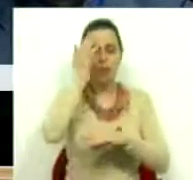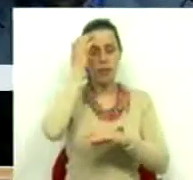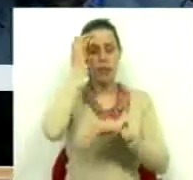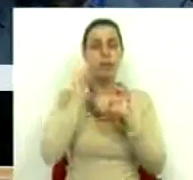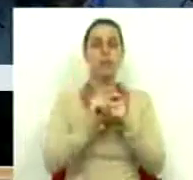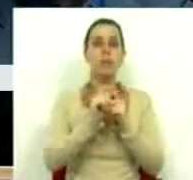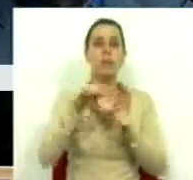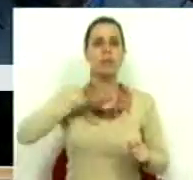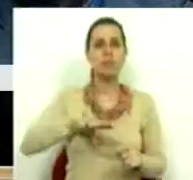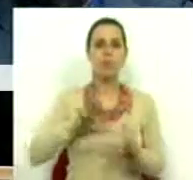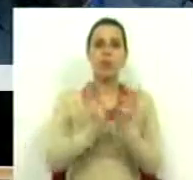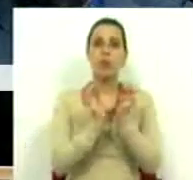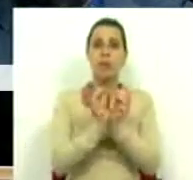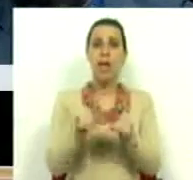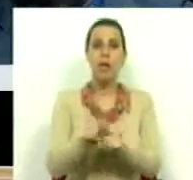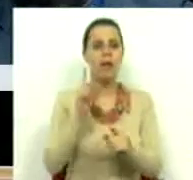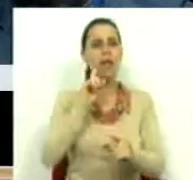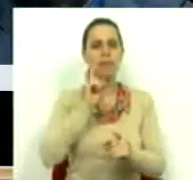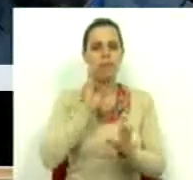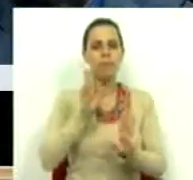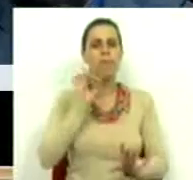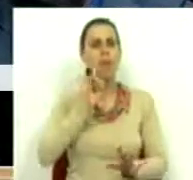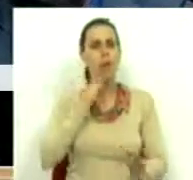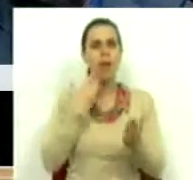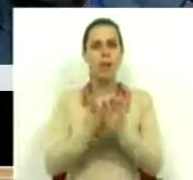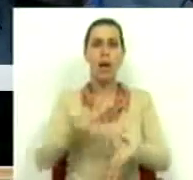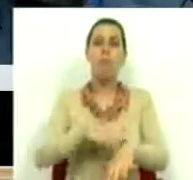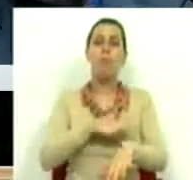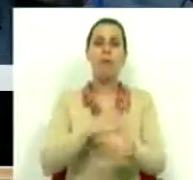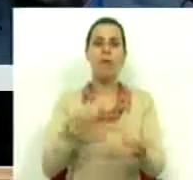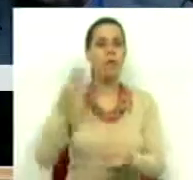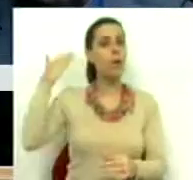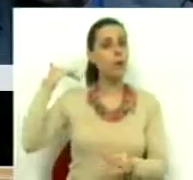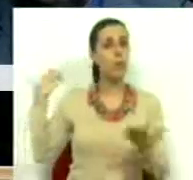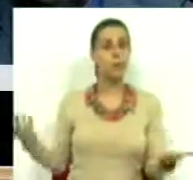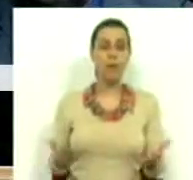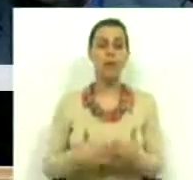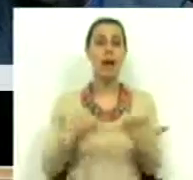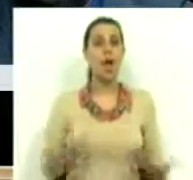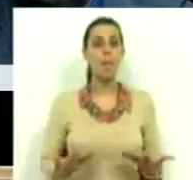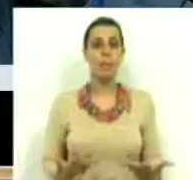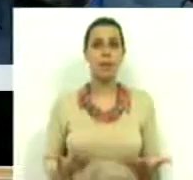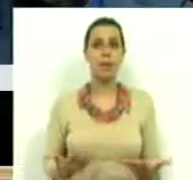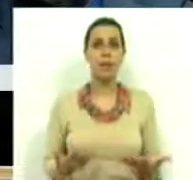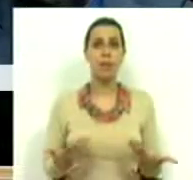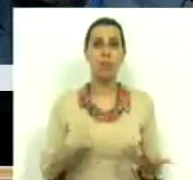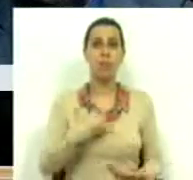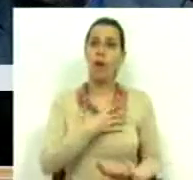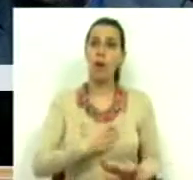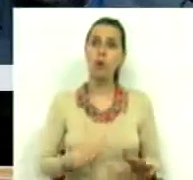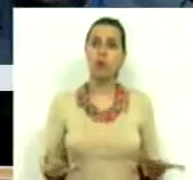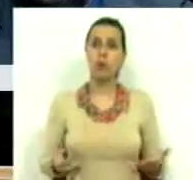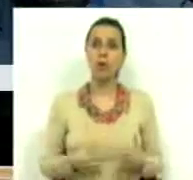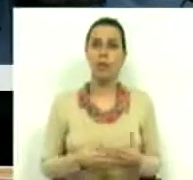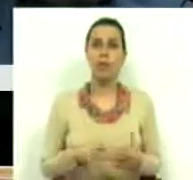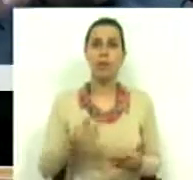prestações sociais, justifica a valorização que o Provedor teve no passado e que tem no presente. E eu gostava